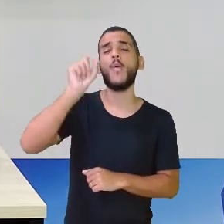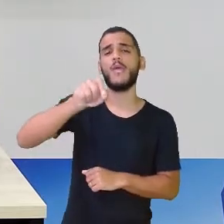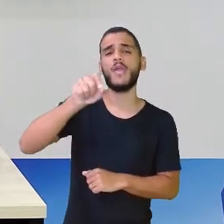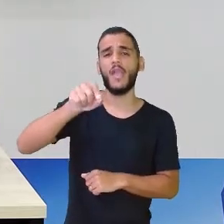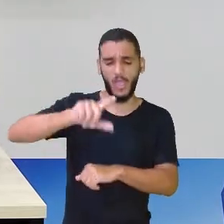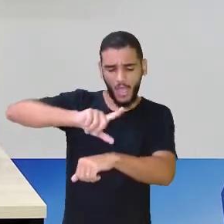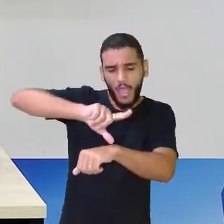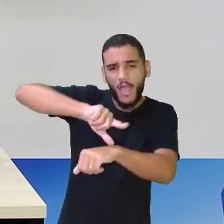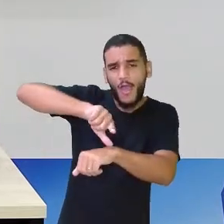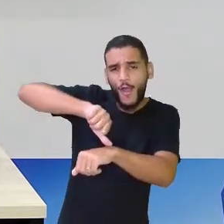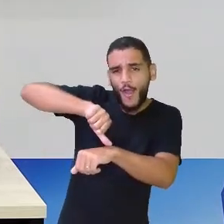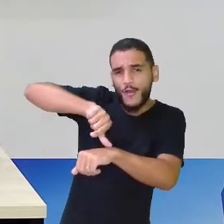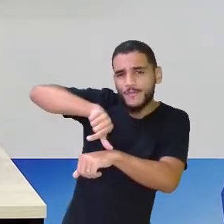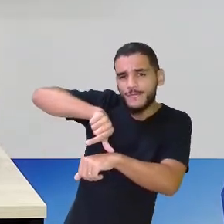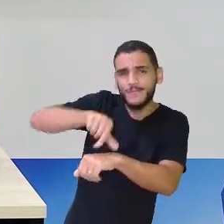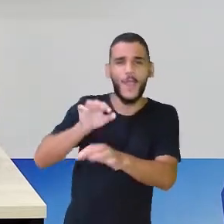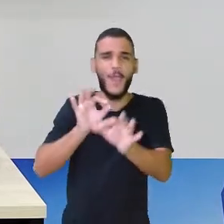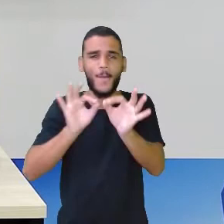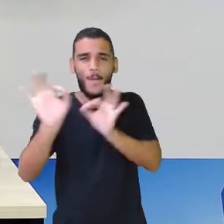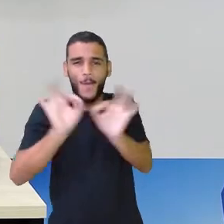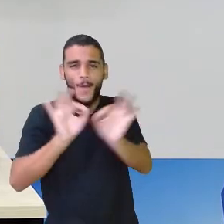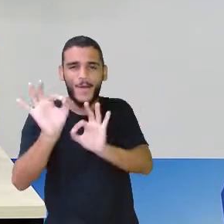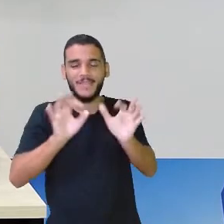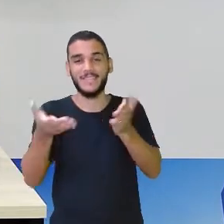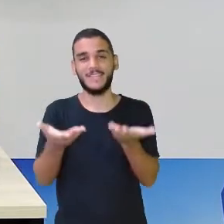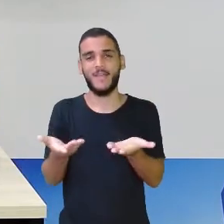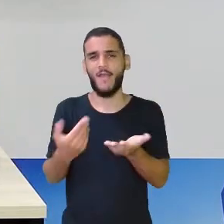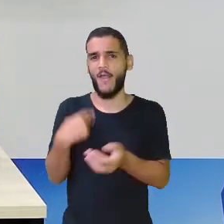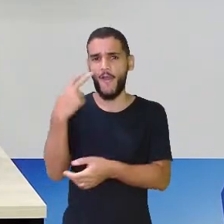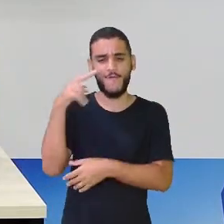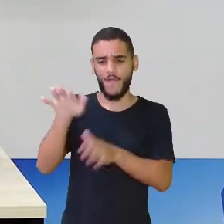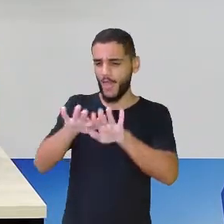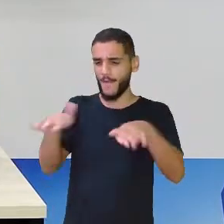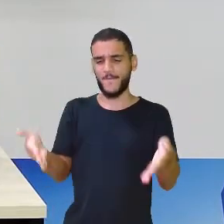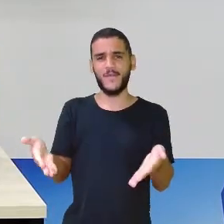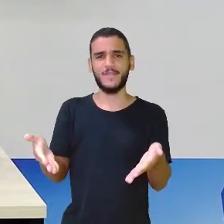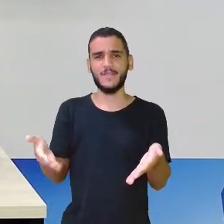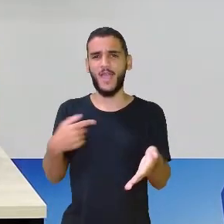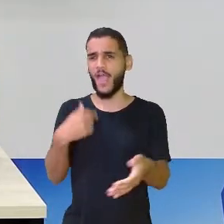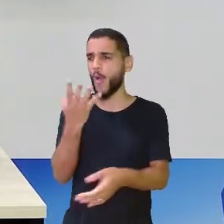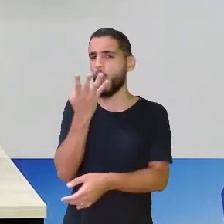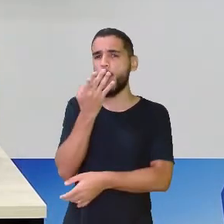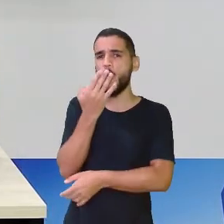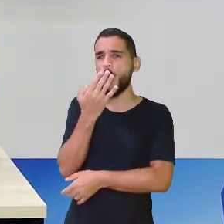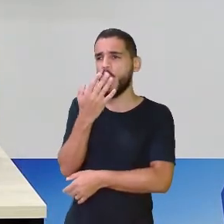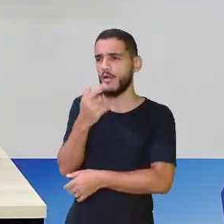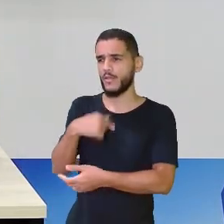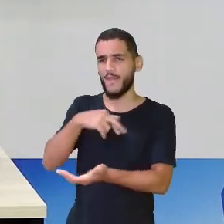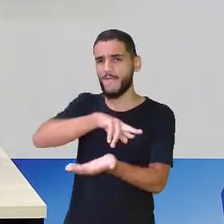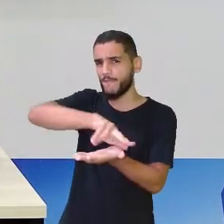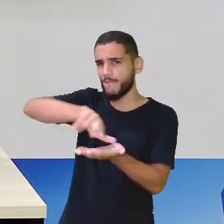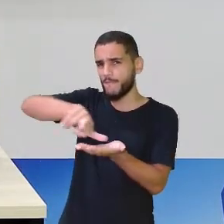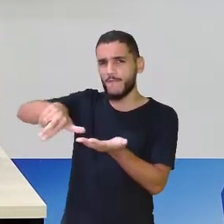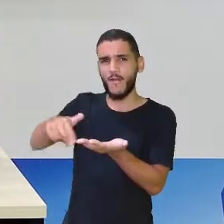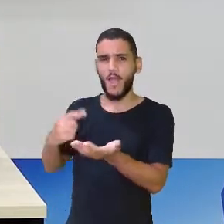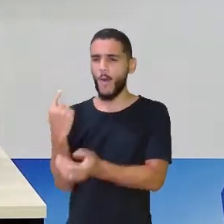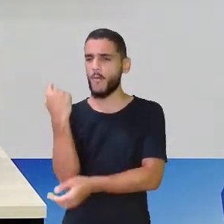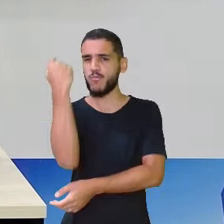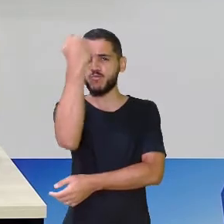medidas de tempo, né? Olha lá, minha mesa como está aqui, colorida com os nossos